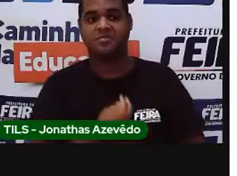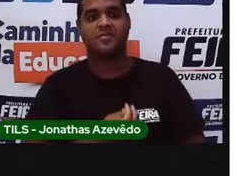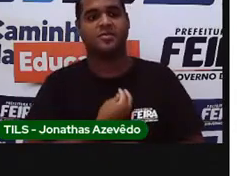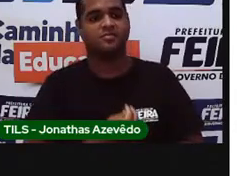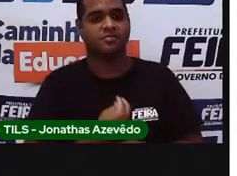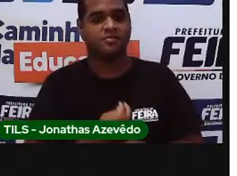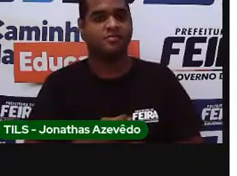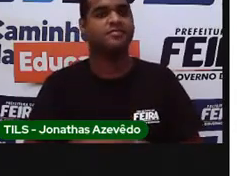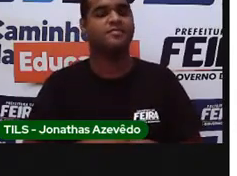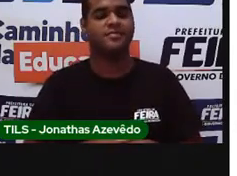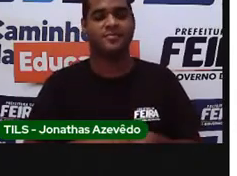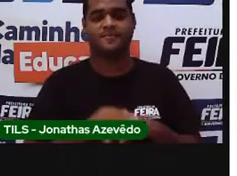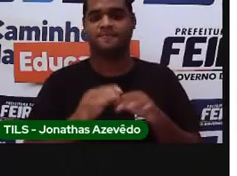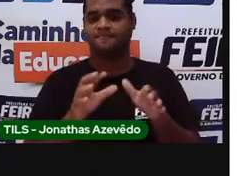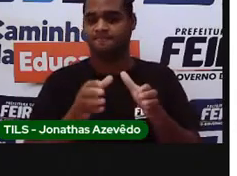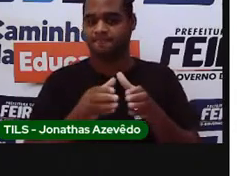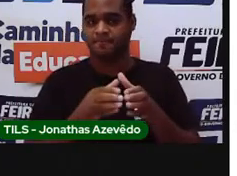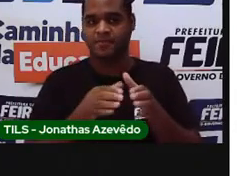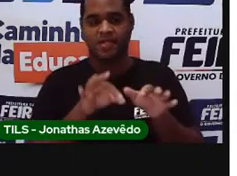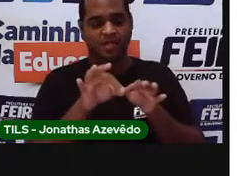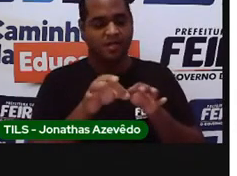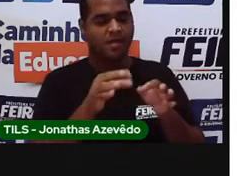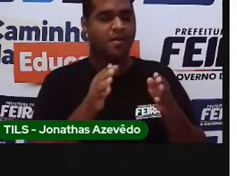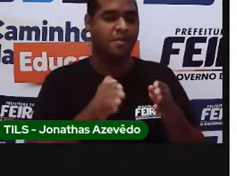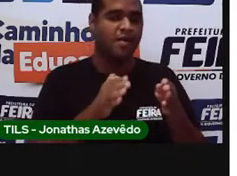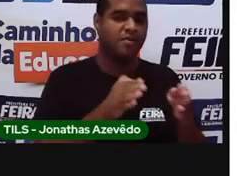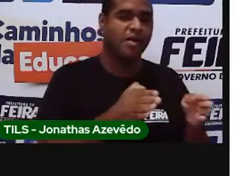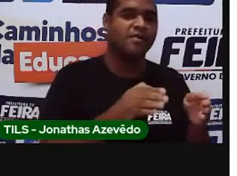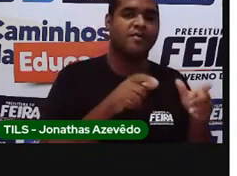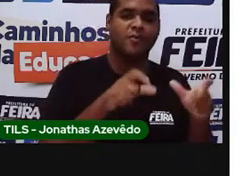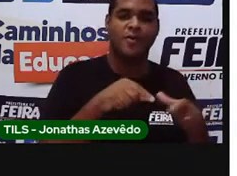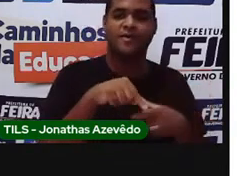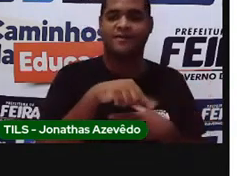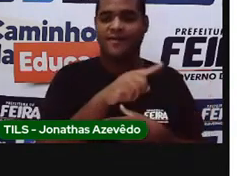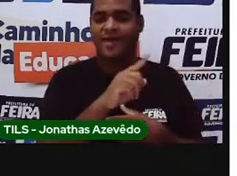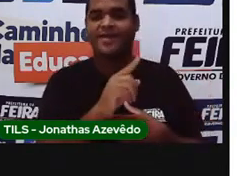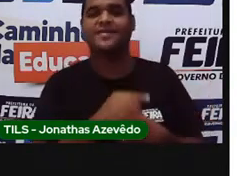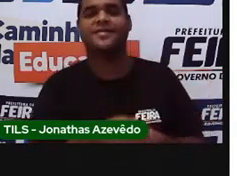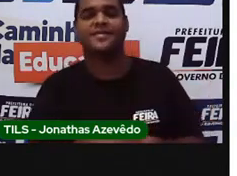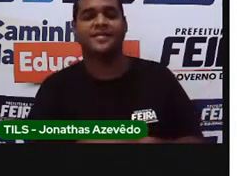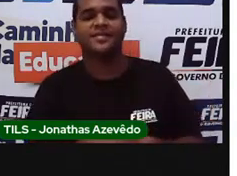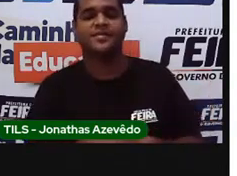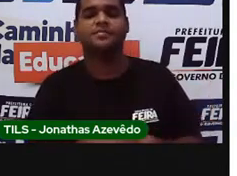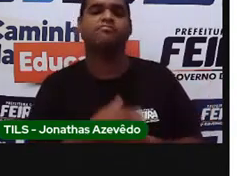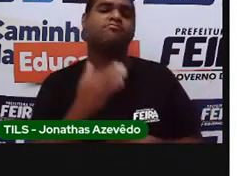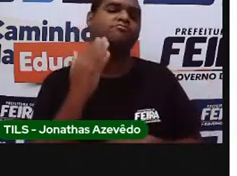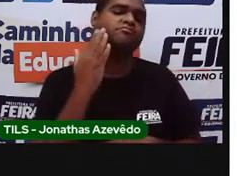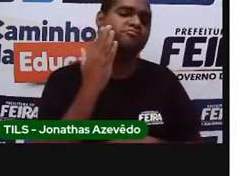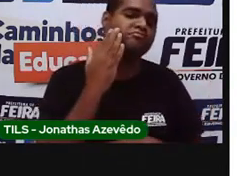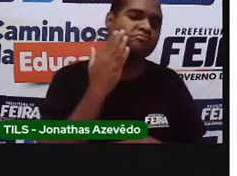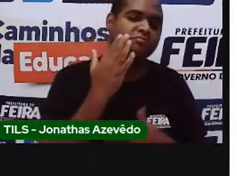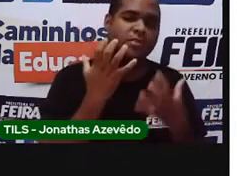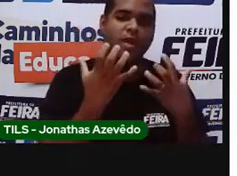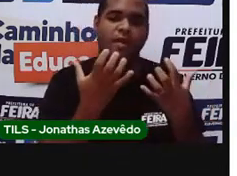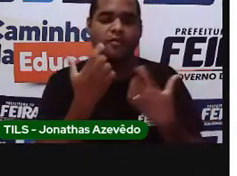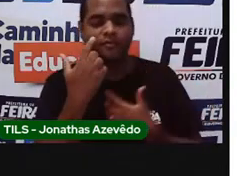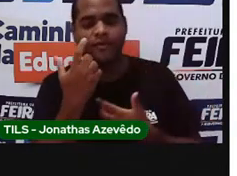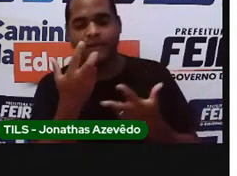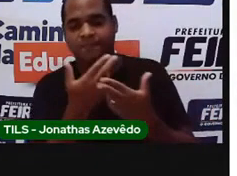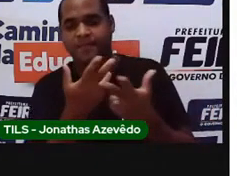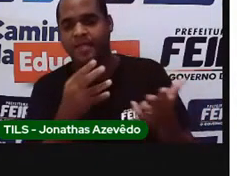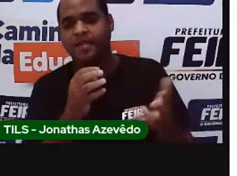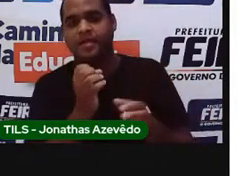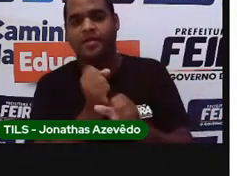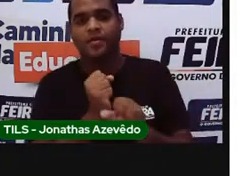Todos arrumadinhos e vão para a competição. Eu quero saber de você quantas crianças